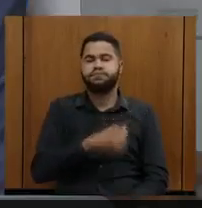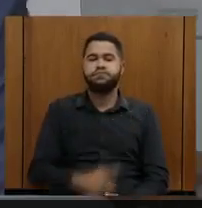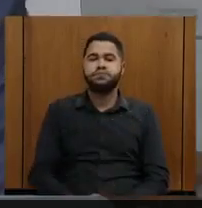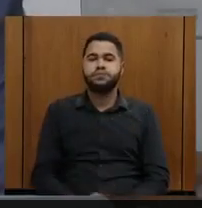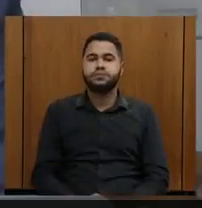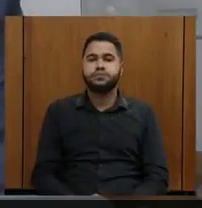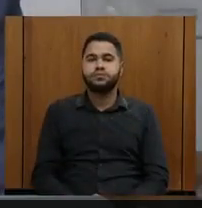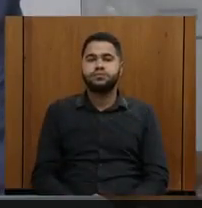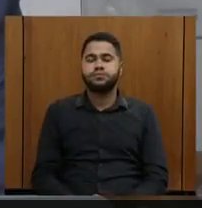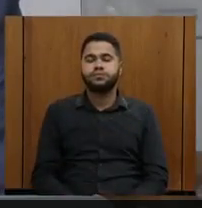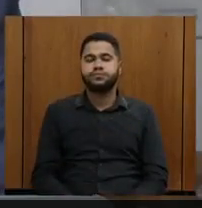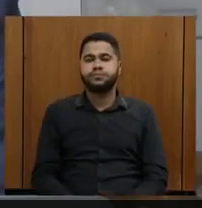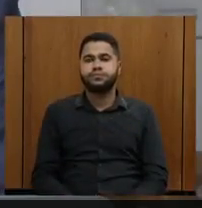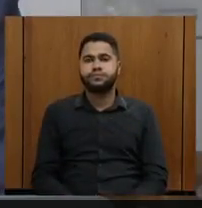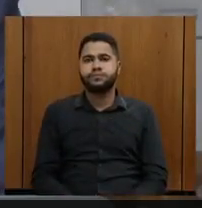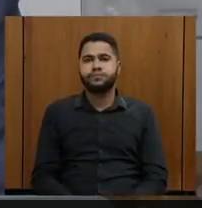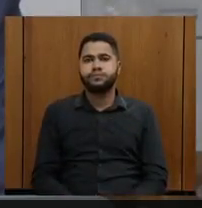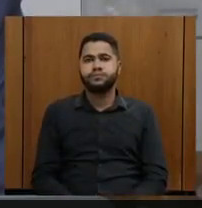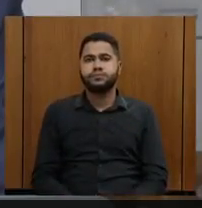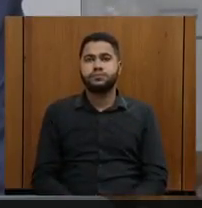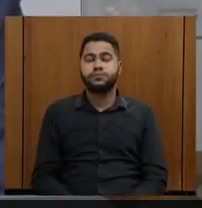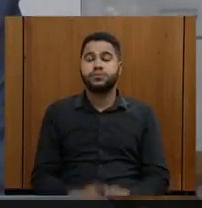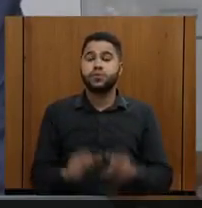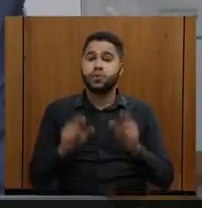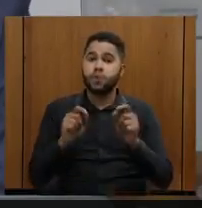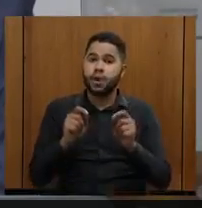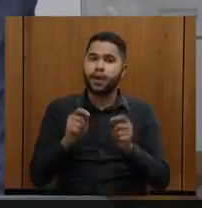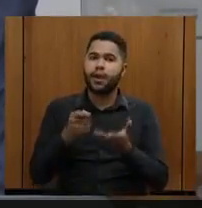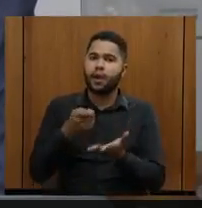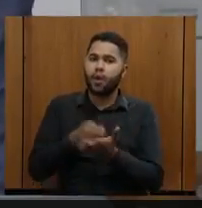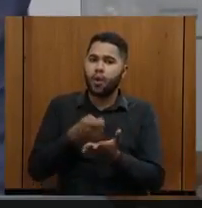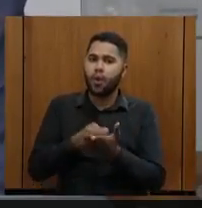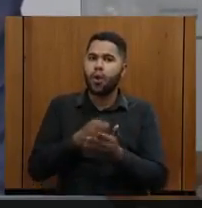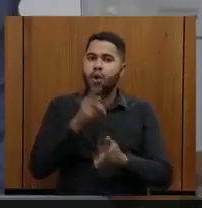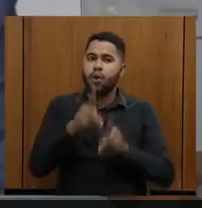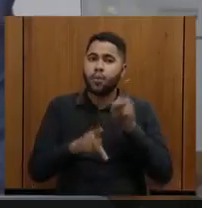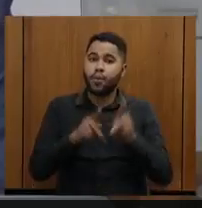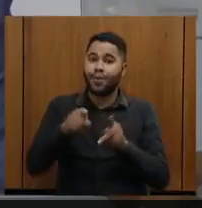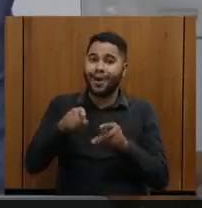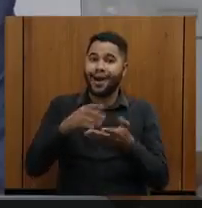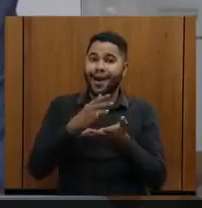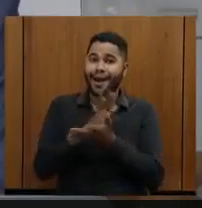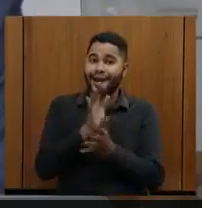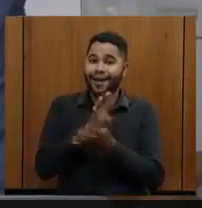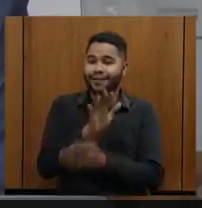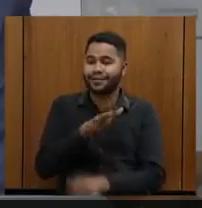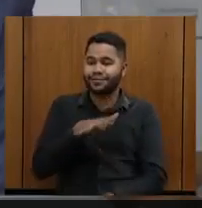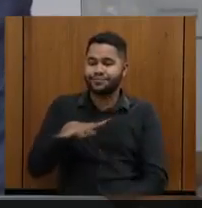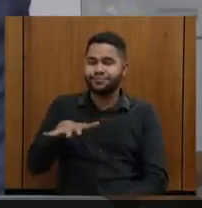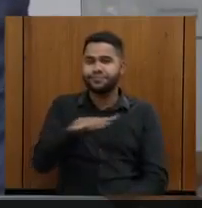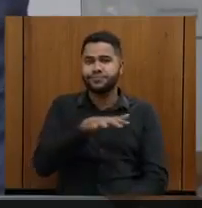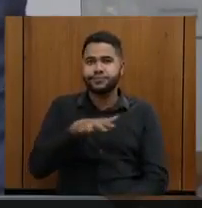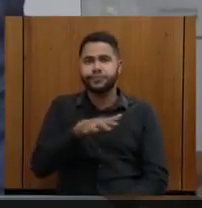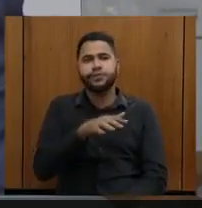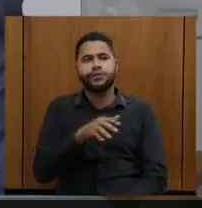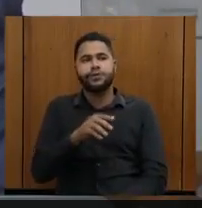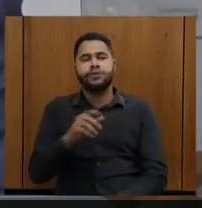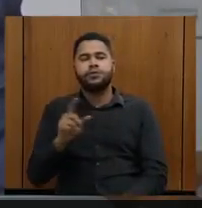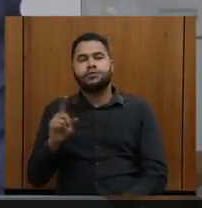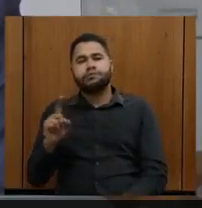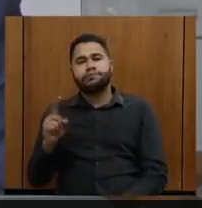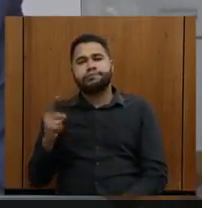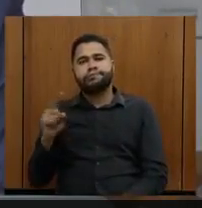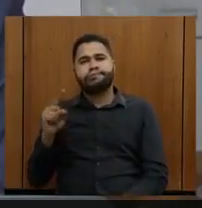comerciais, o que obriga com que a população de Araxá e região tenham que se deslocarem